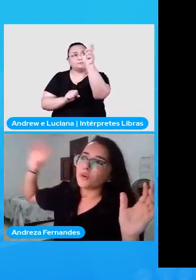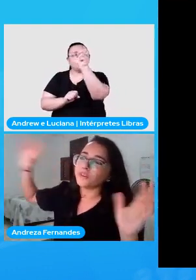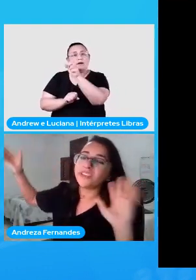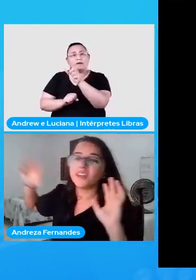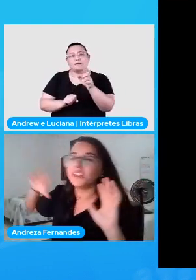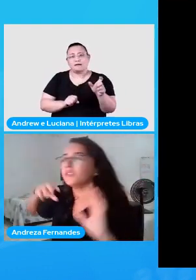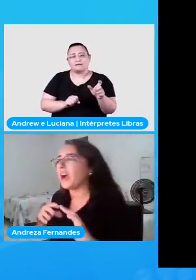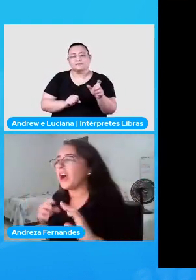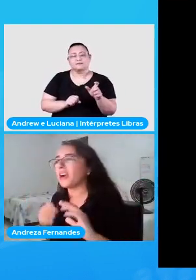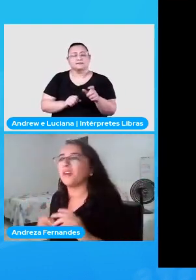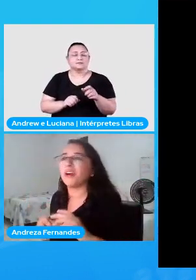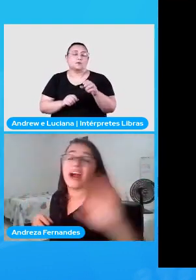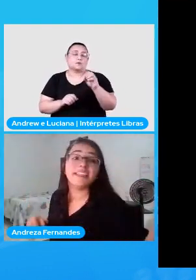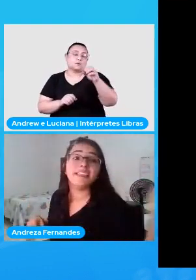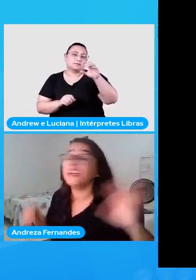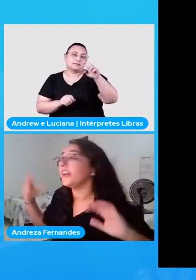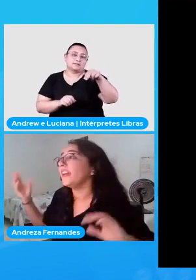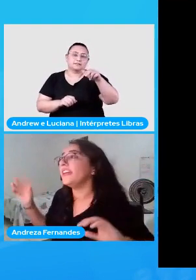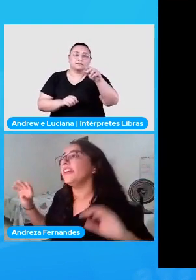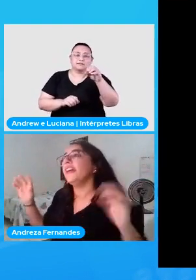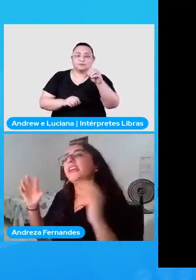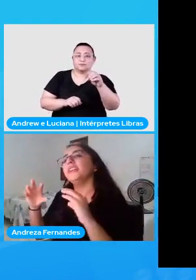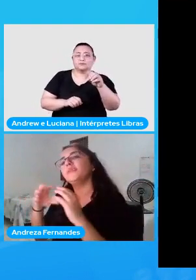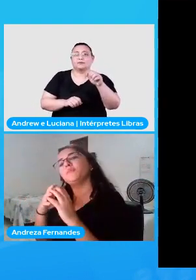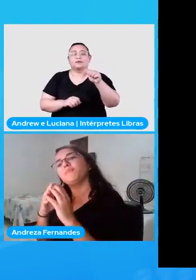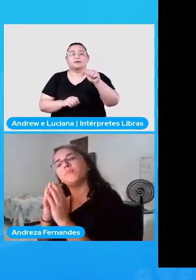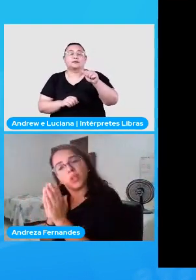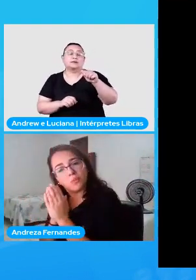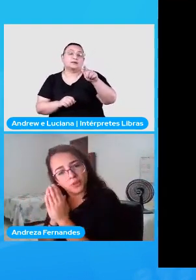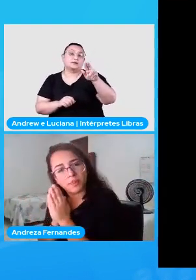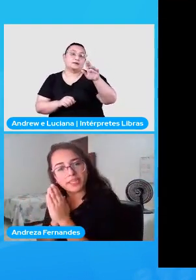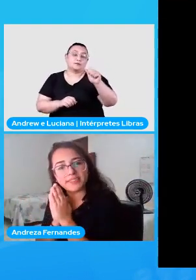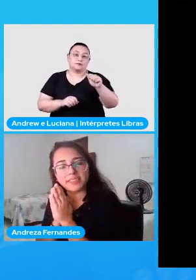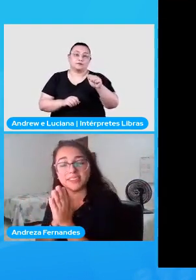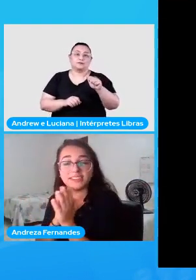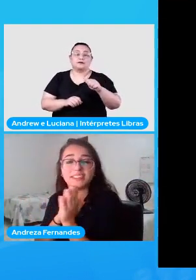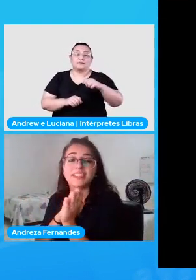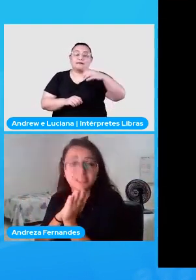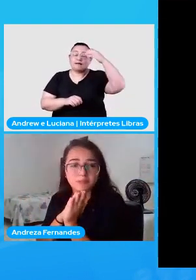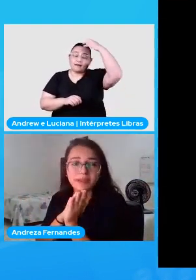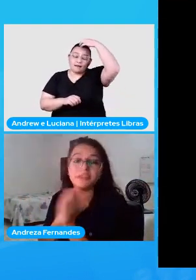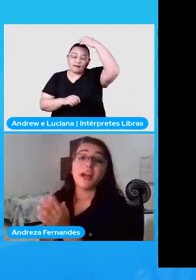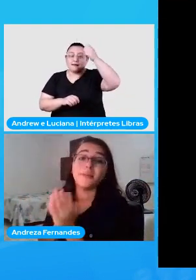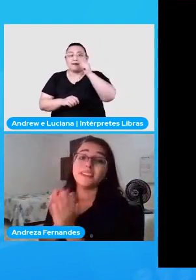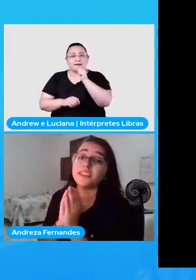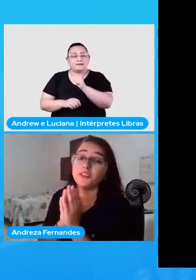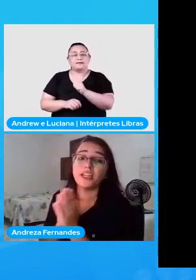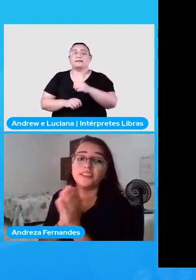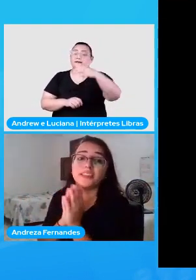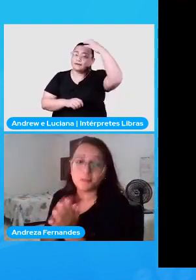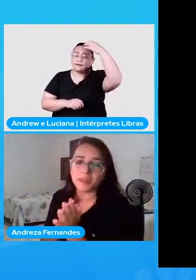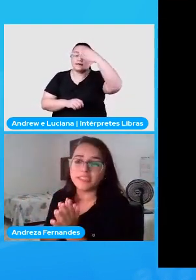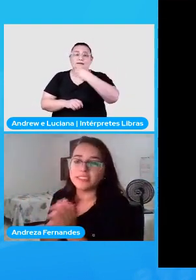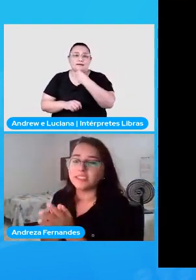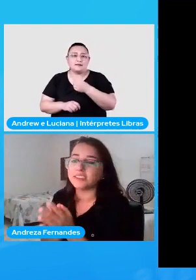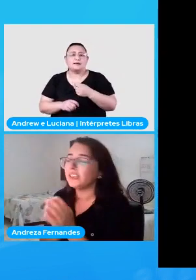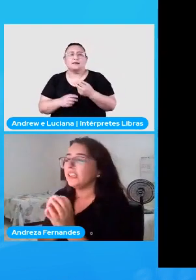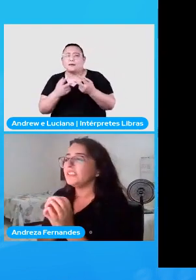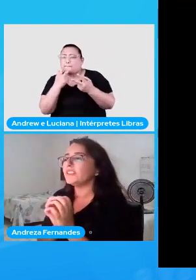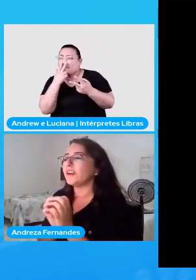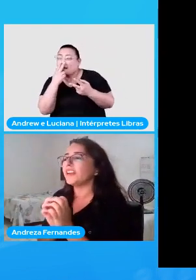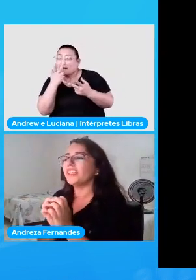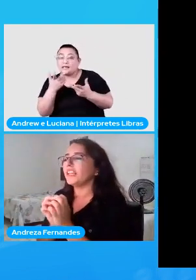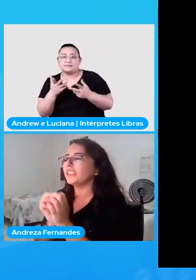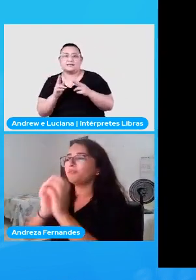oceano, água, rainha, rei, que elas são muito parecidas e a gente espera que as representações delas sejam parecidas.